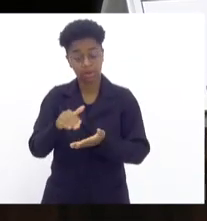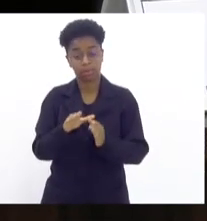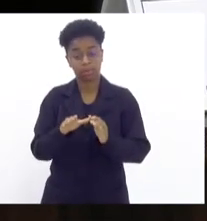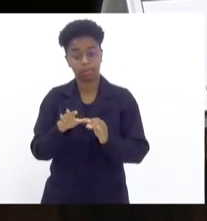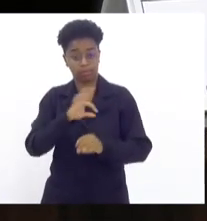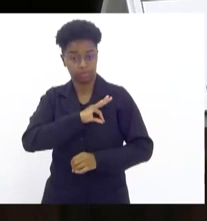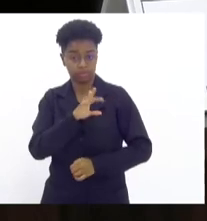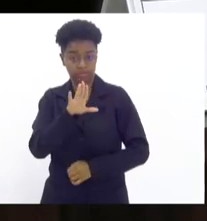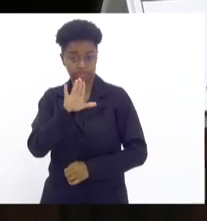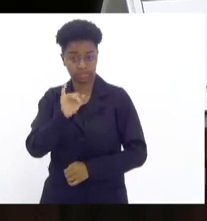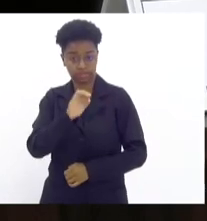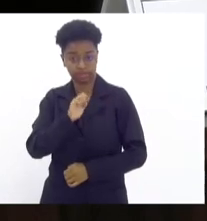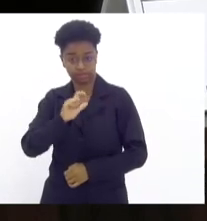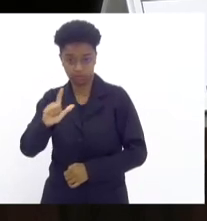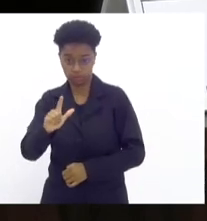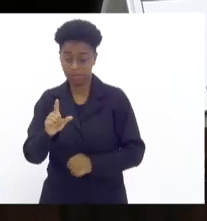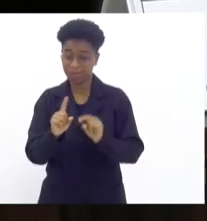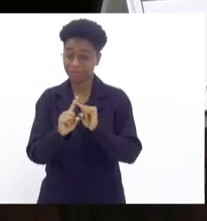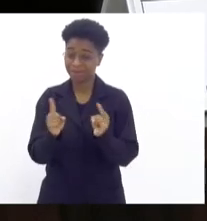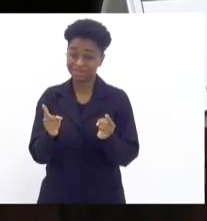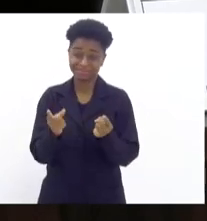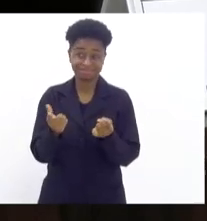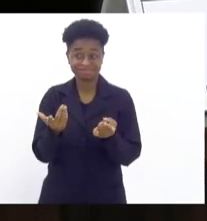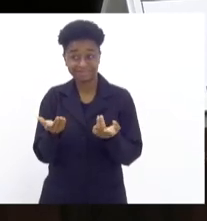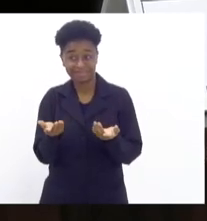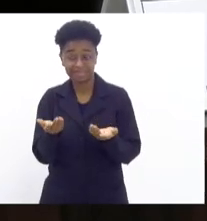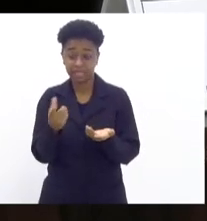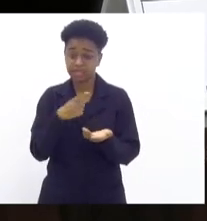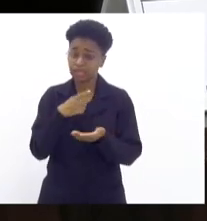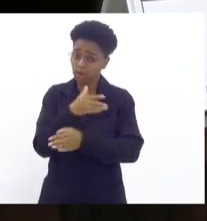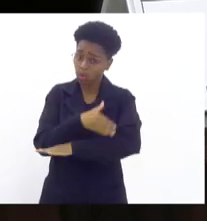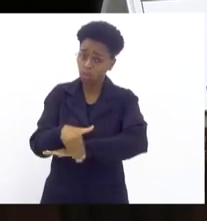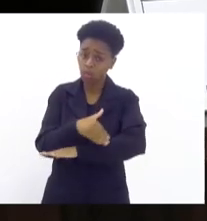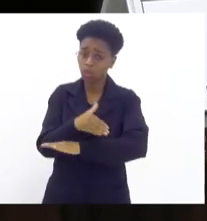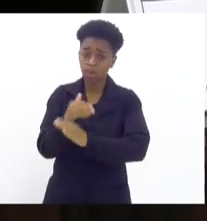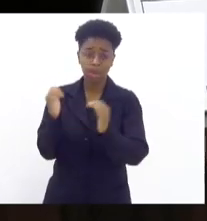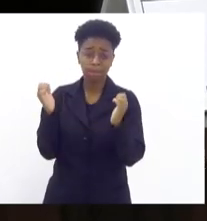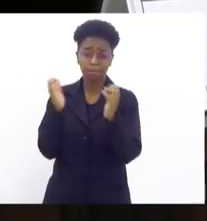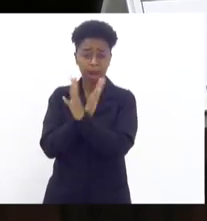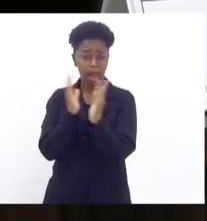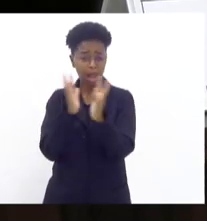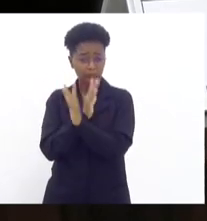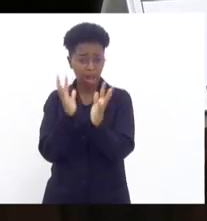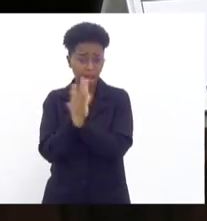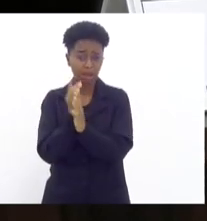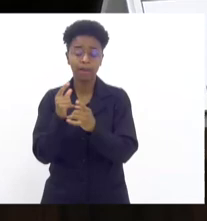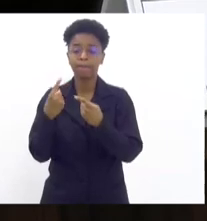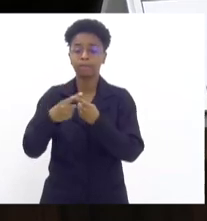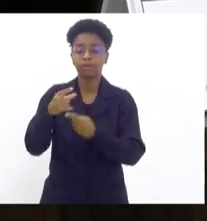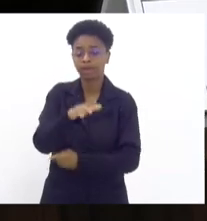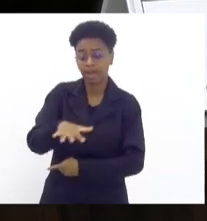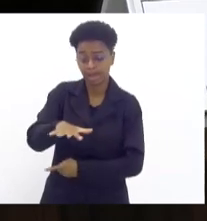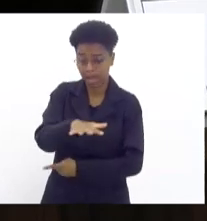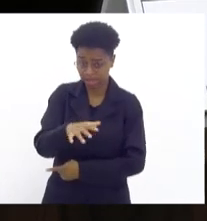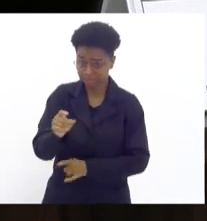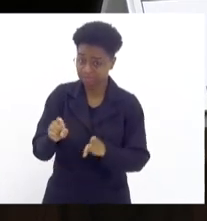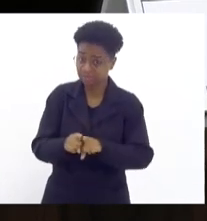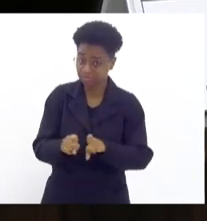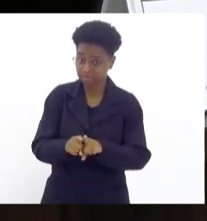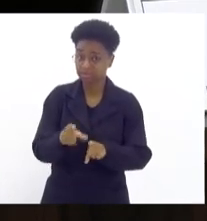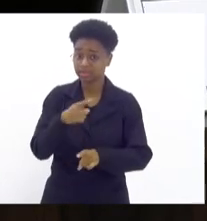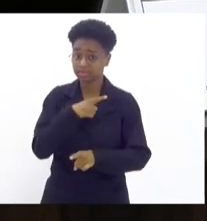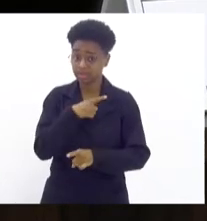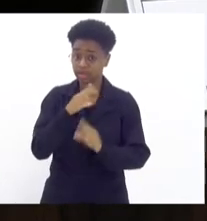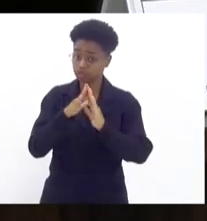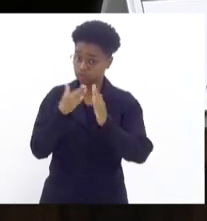Civil. E, olha, são ruas de grande circulação. Porque aquela região, inclusive, tem